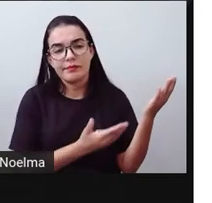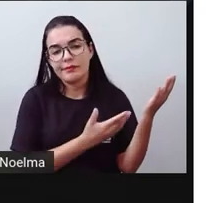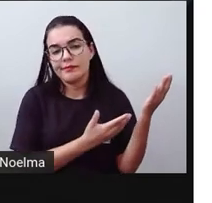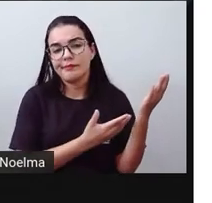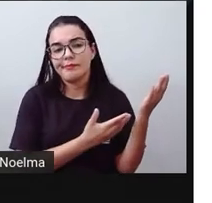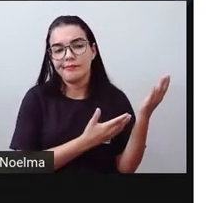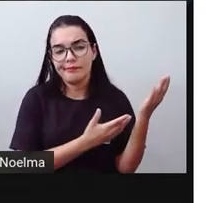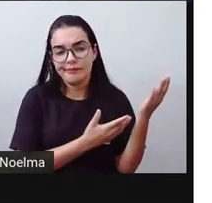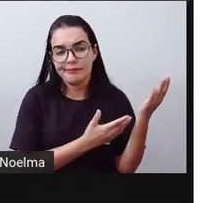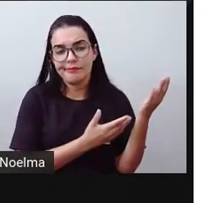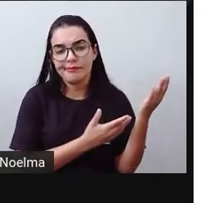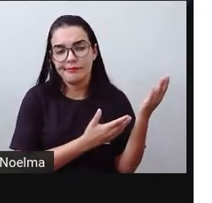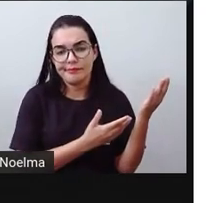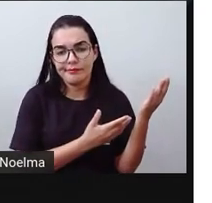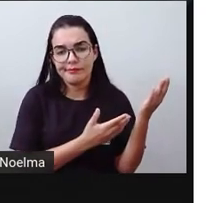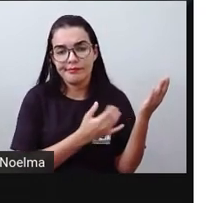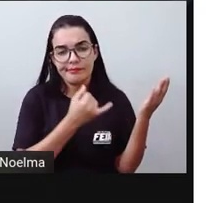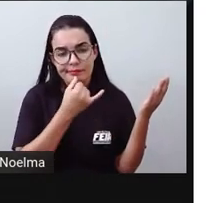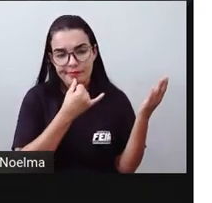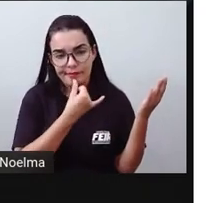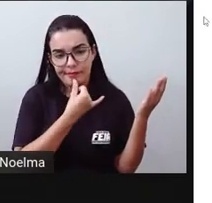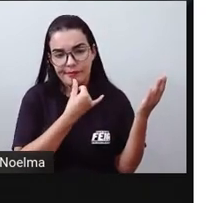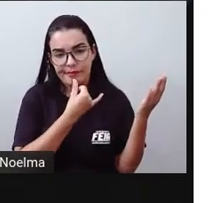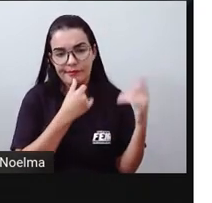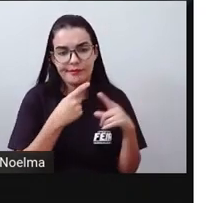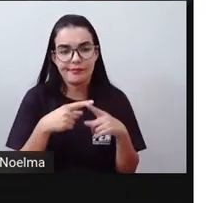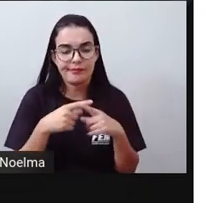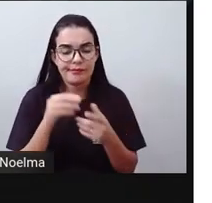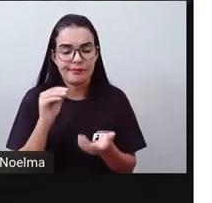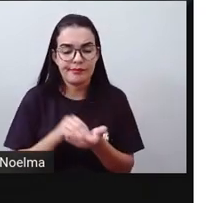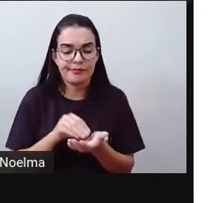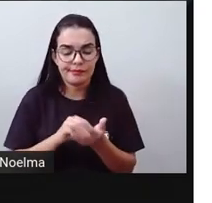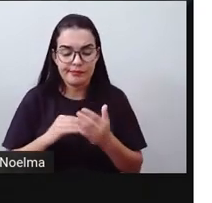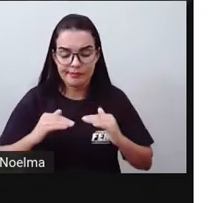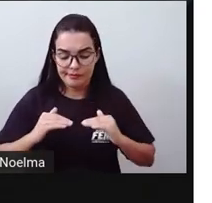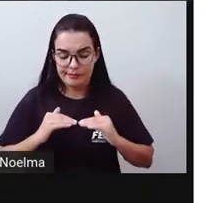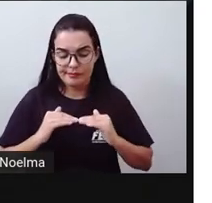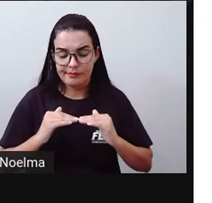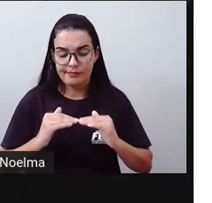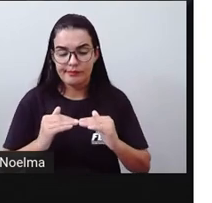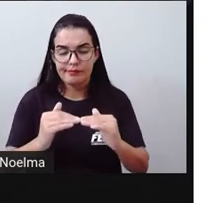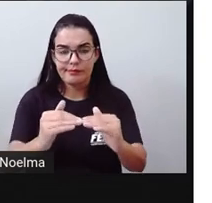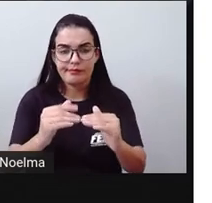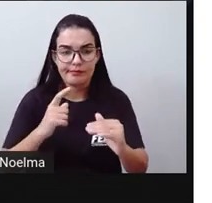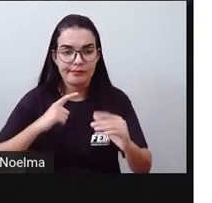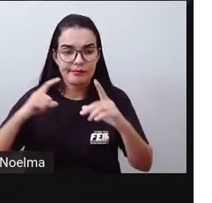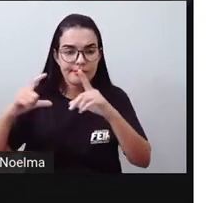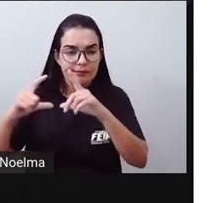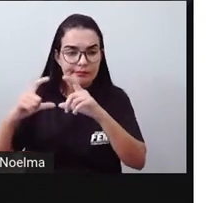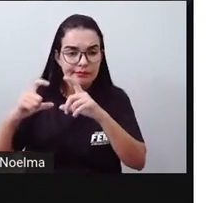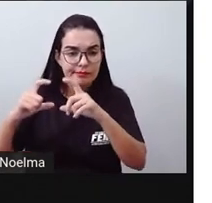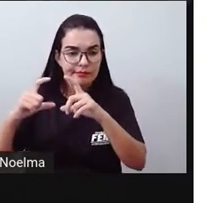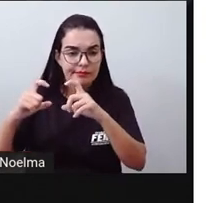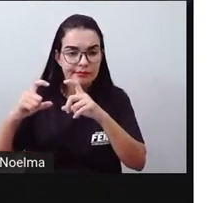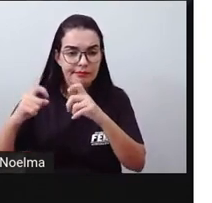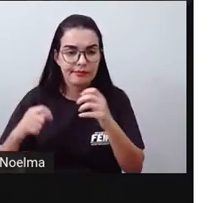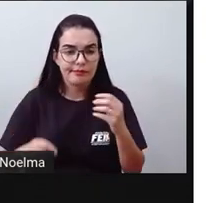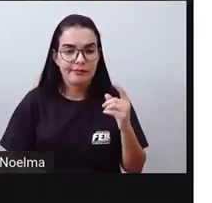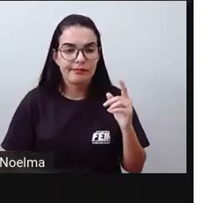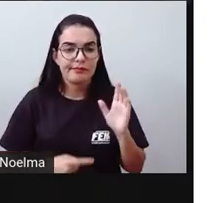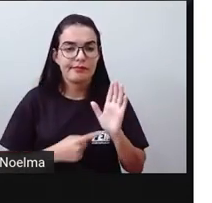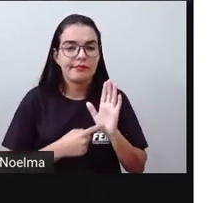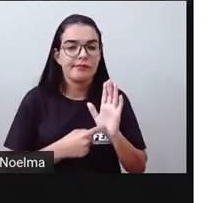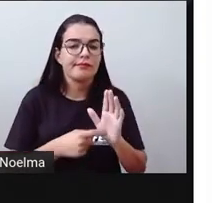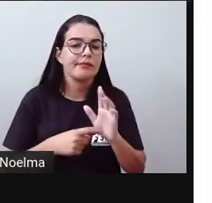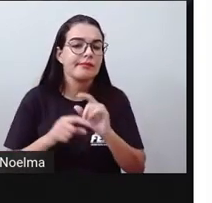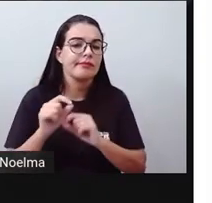relacionadas ao transporte rodoviário. A gente observa aqui uma imagem, uma fotografia que retrata